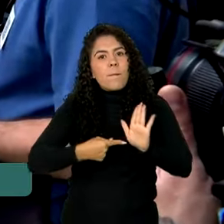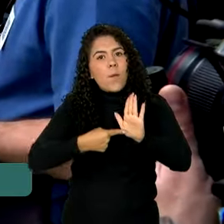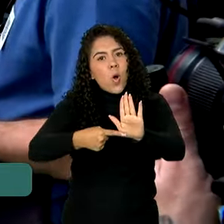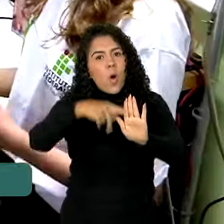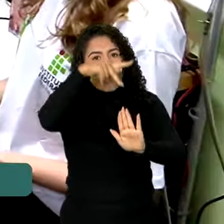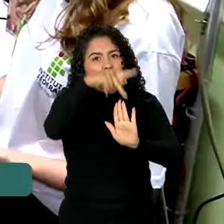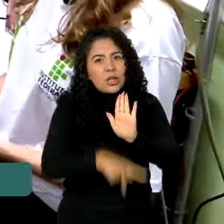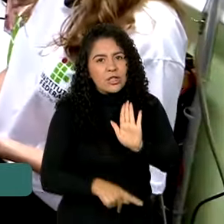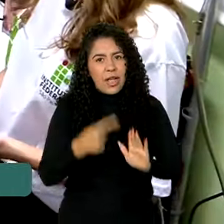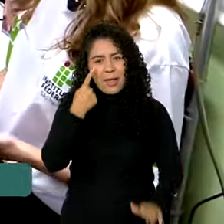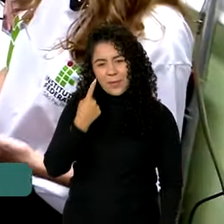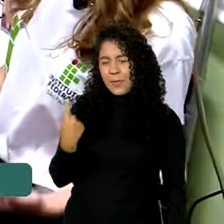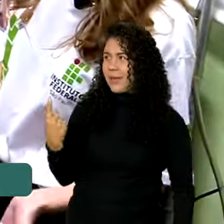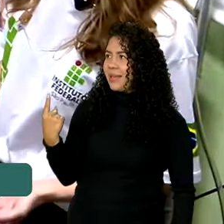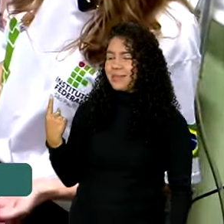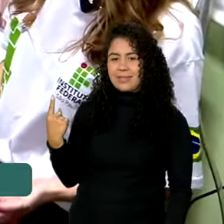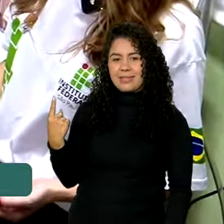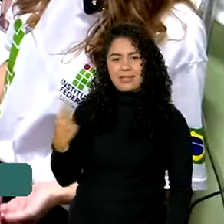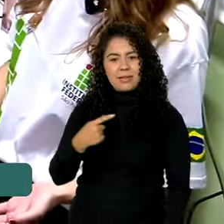presidente.